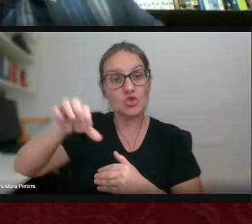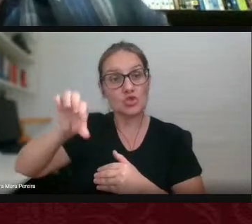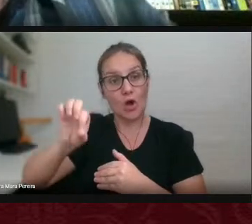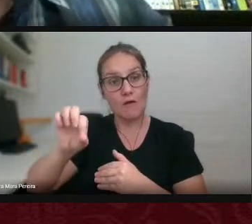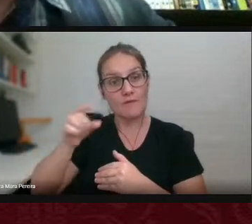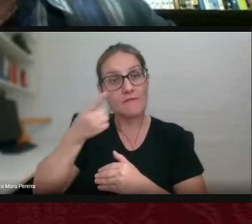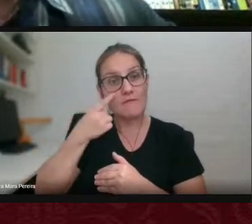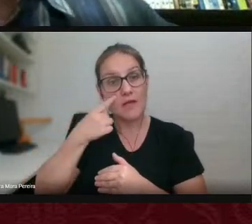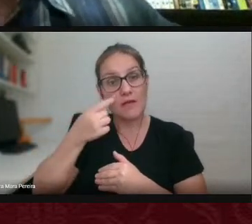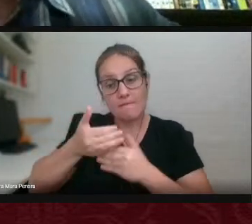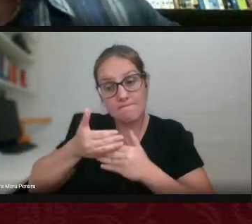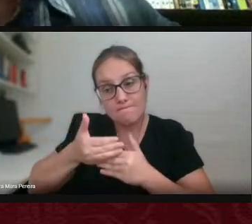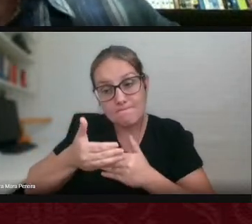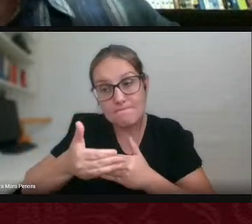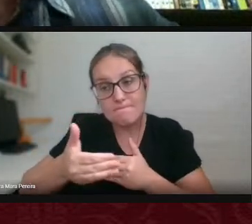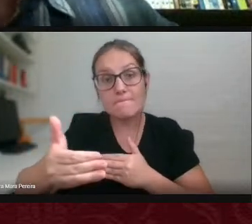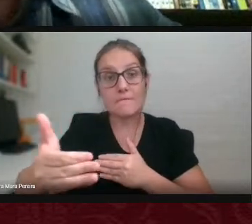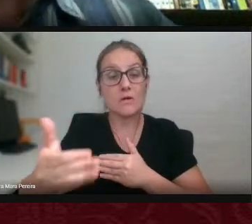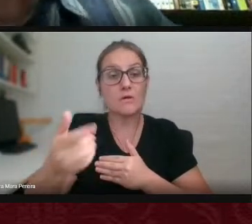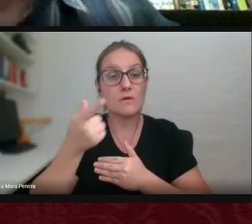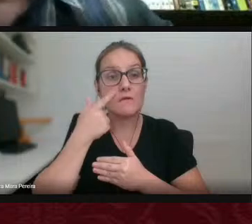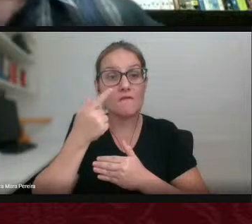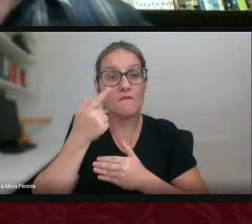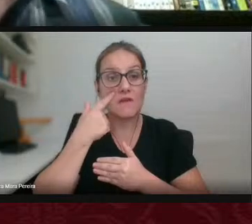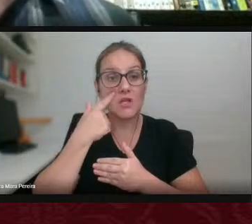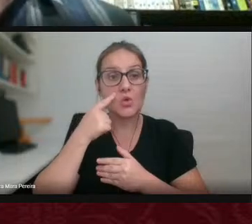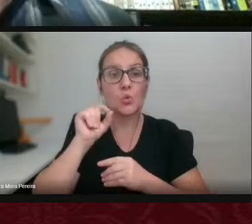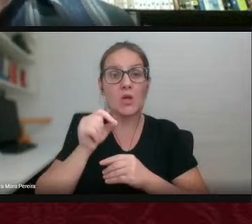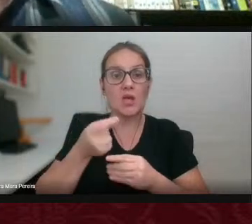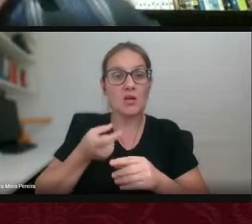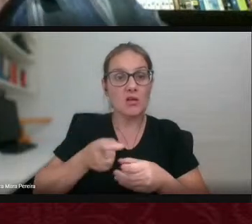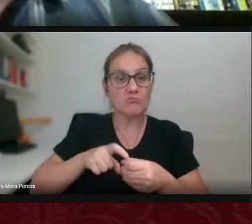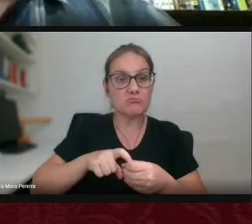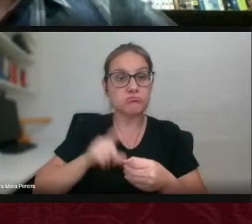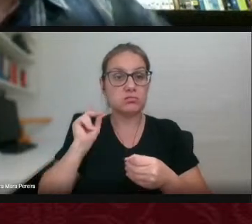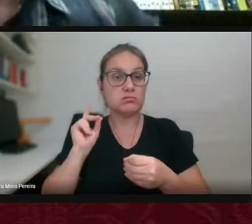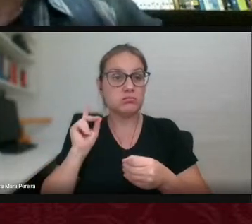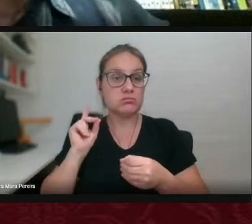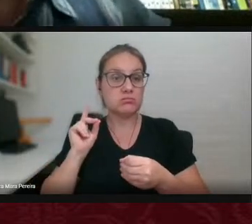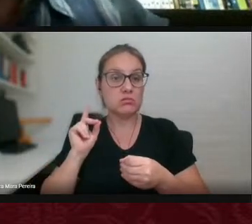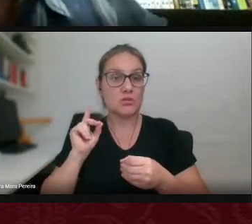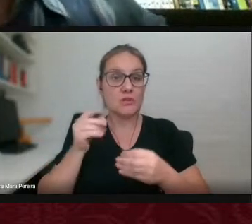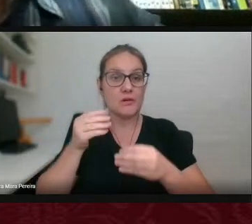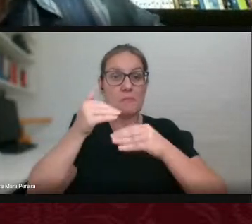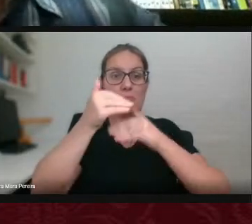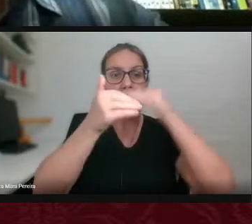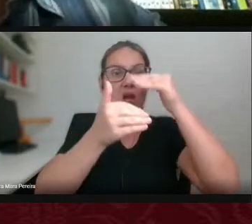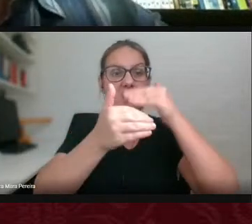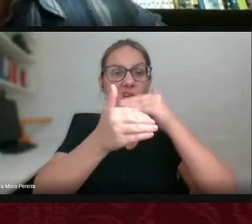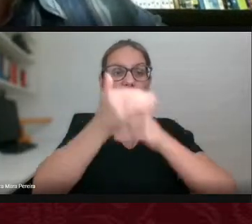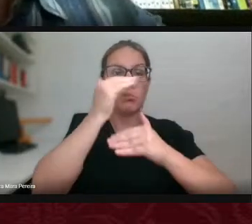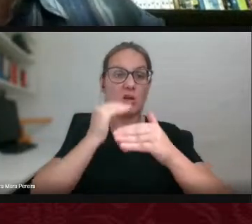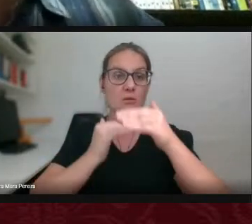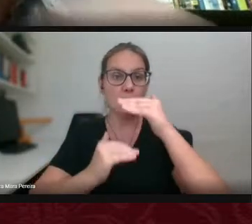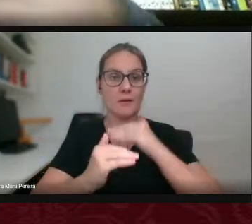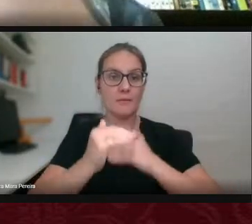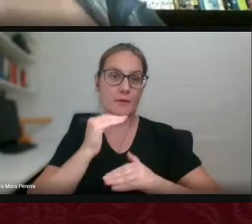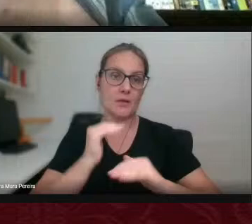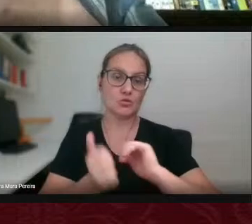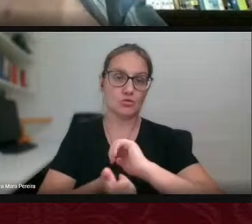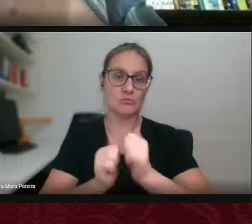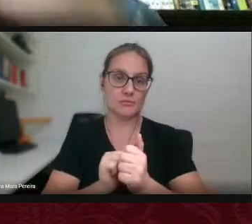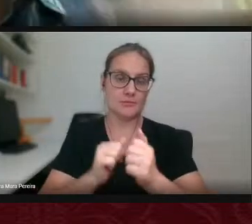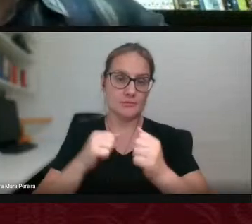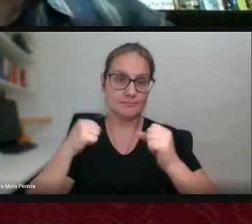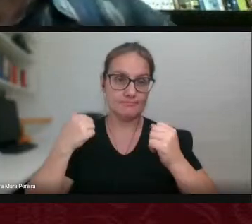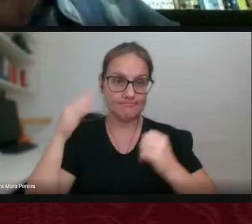vai partir verificando esse recuo no progresso do esporte brasileiro isso é importante que se diga